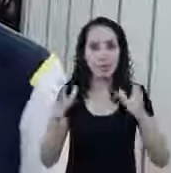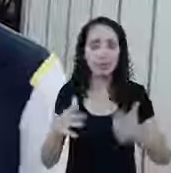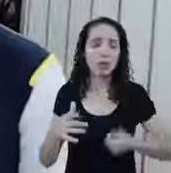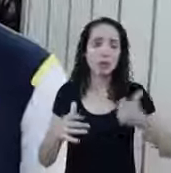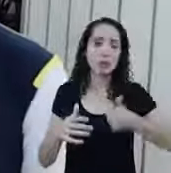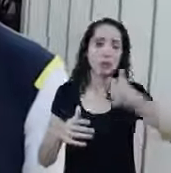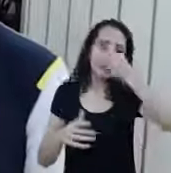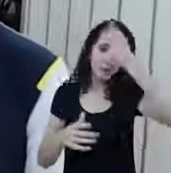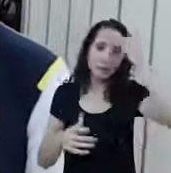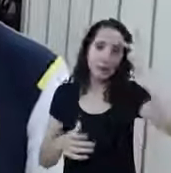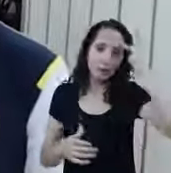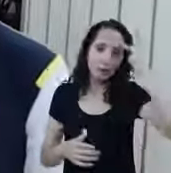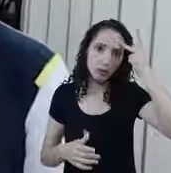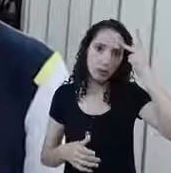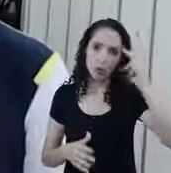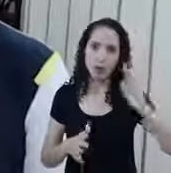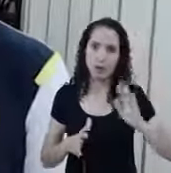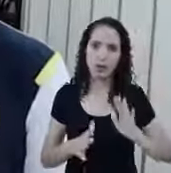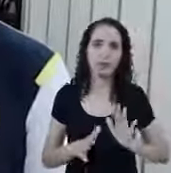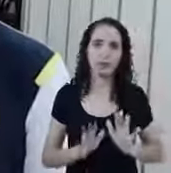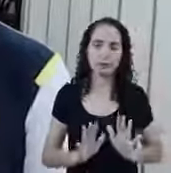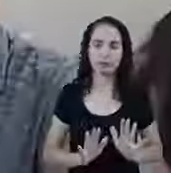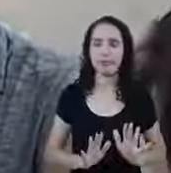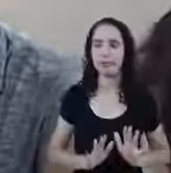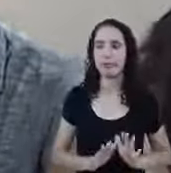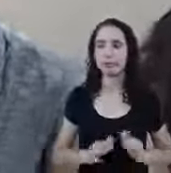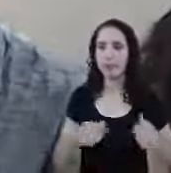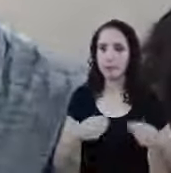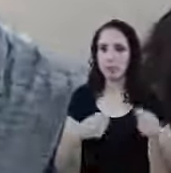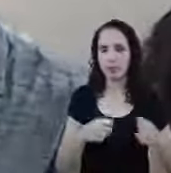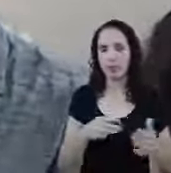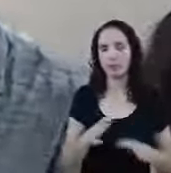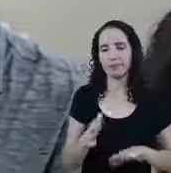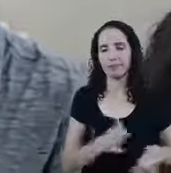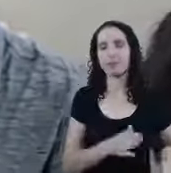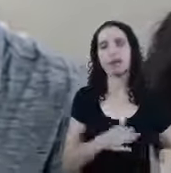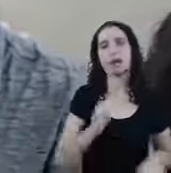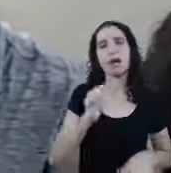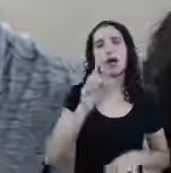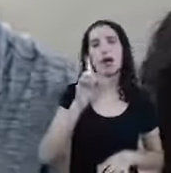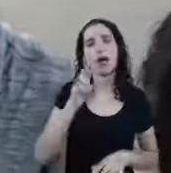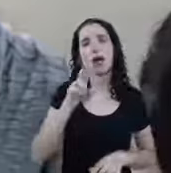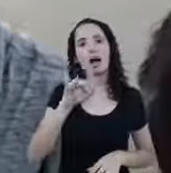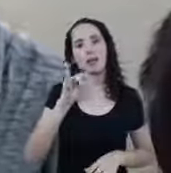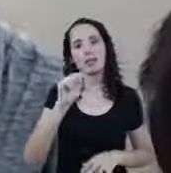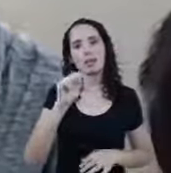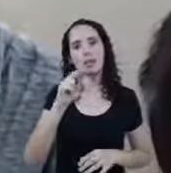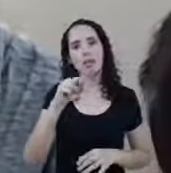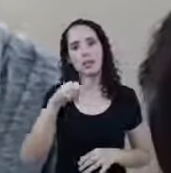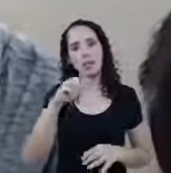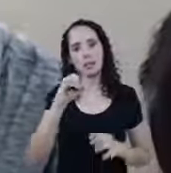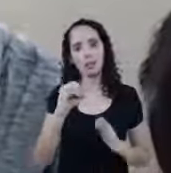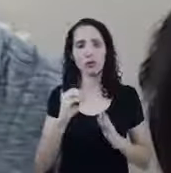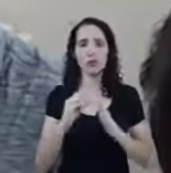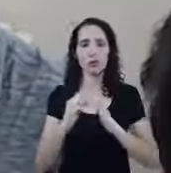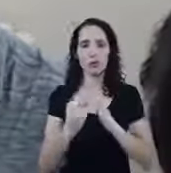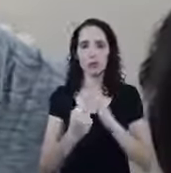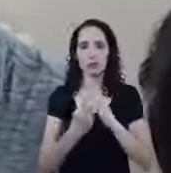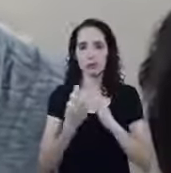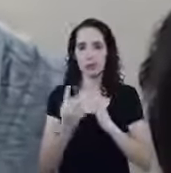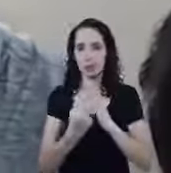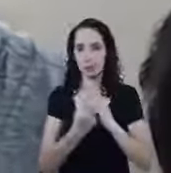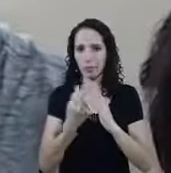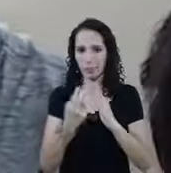parcelas Vai Aguarde O Adriano Pinheiro Diz assim Pastores Bom dia Acho que esse isolamento social Deve ser tratado De maneira mais